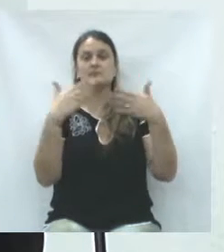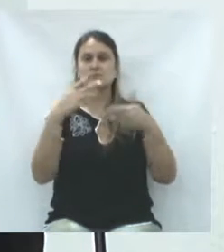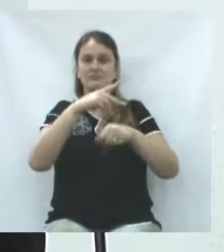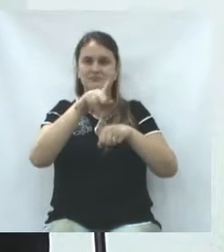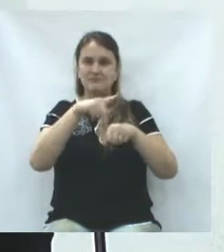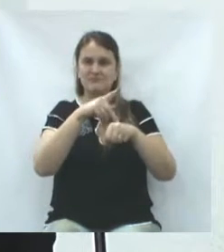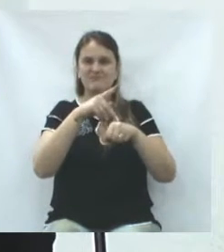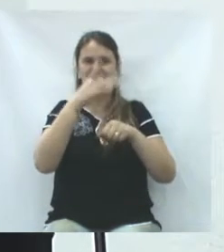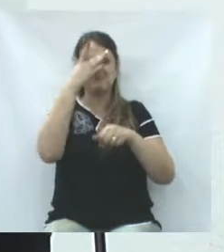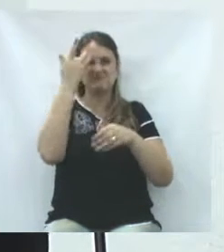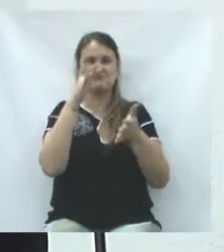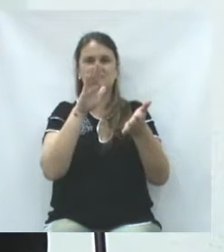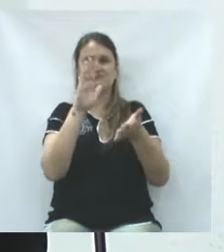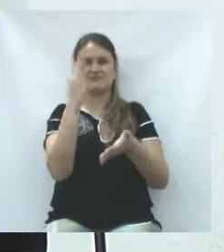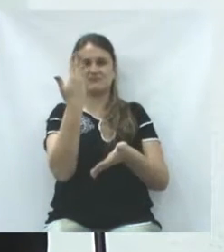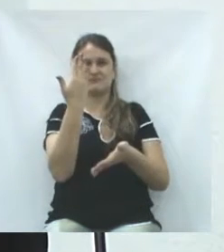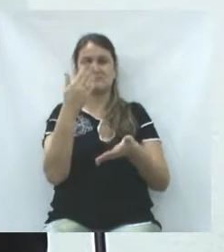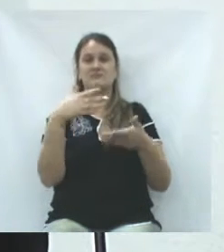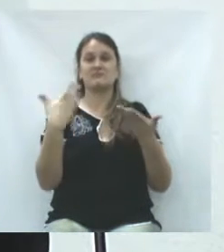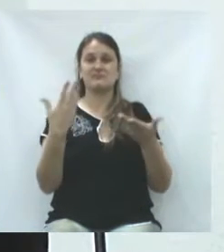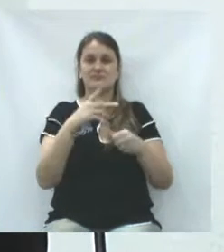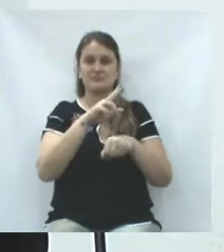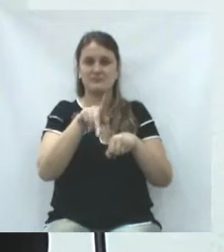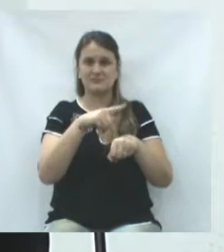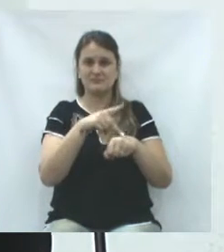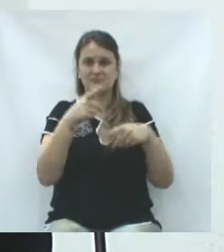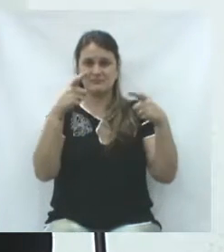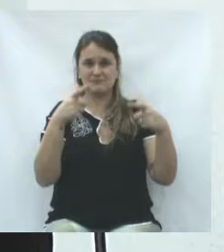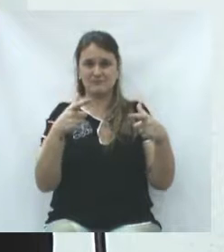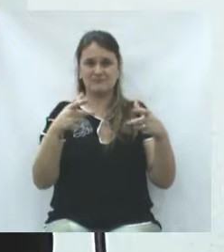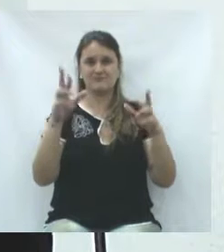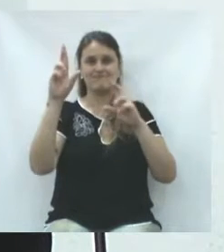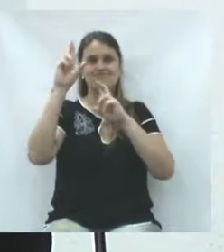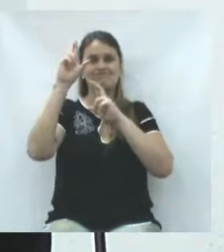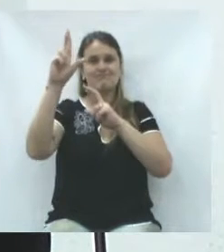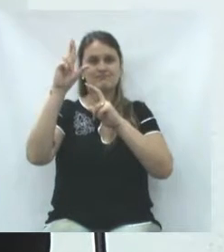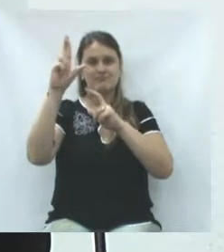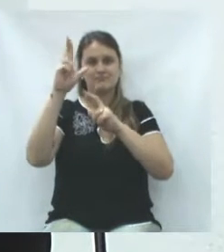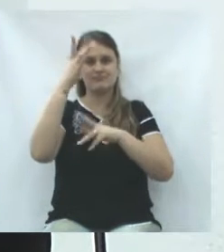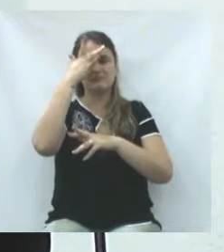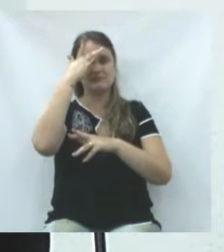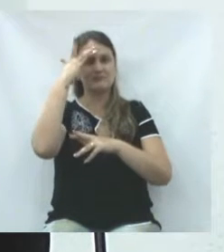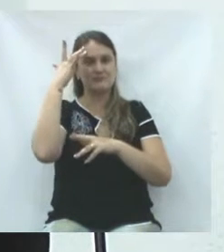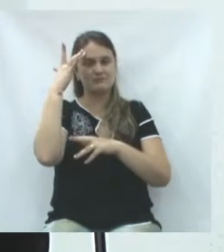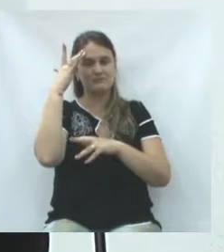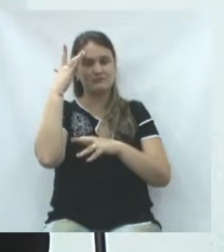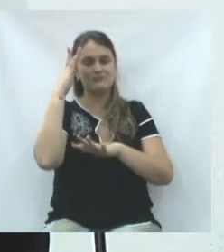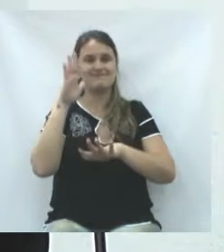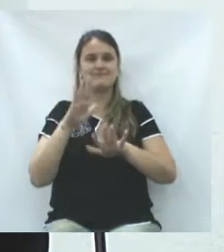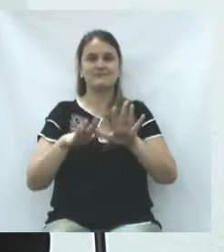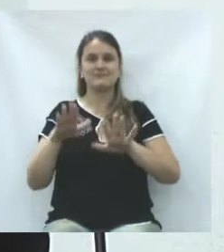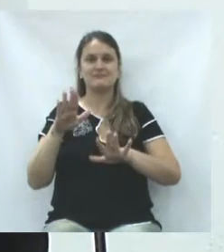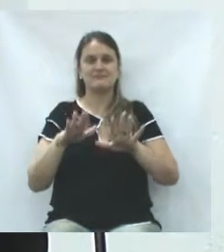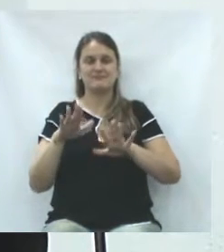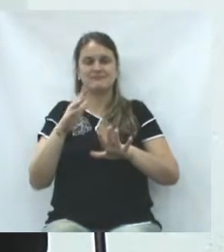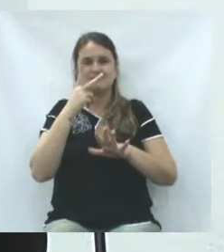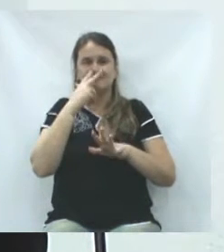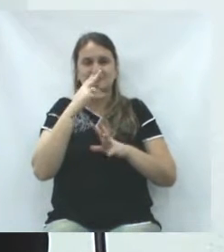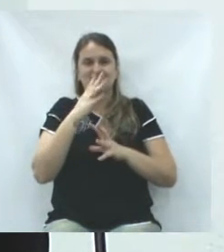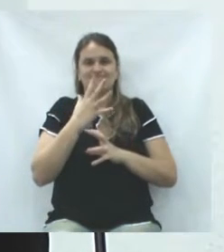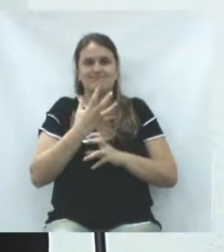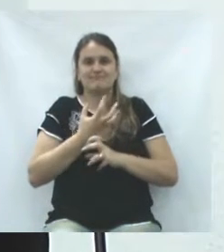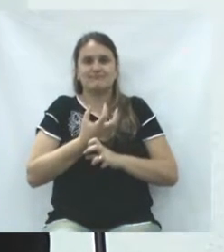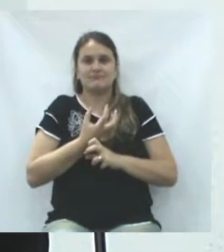um país de hipocrisia, um país onde a esperança das pessoas, às vezes,